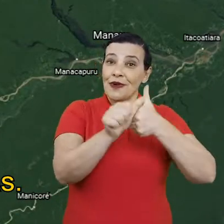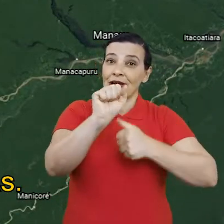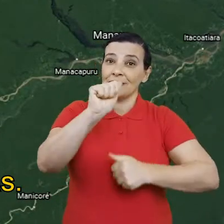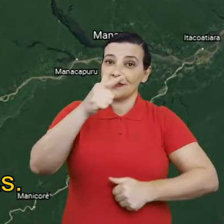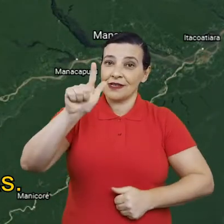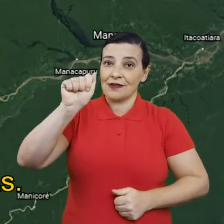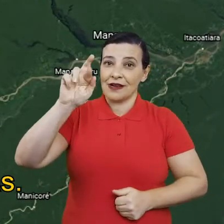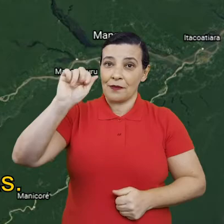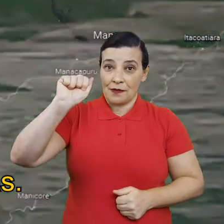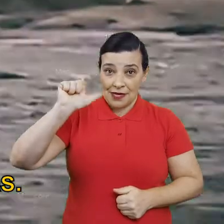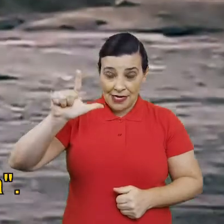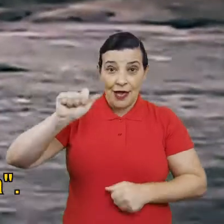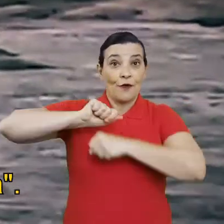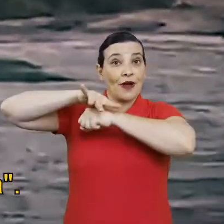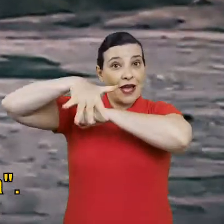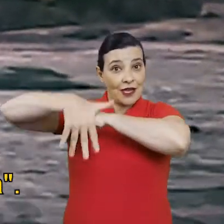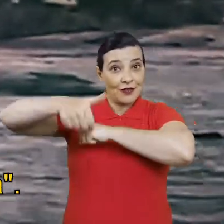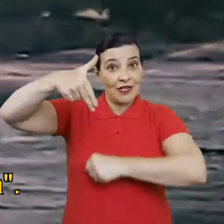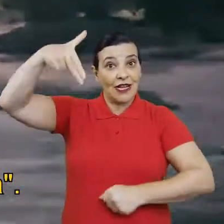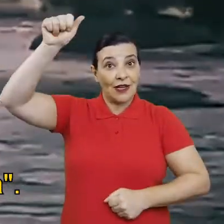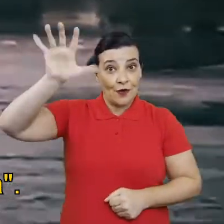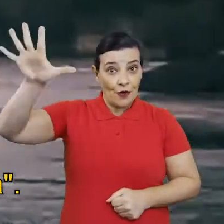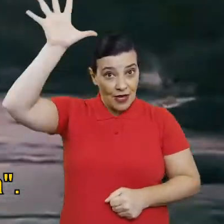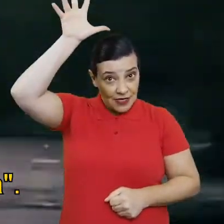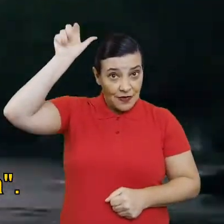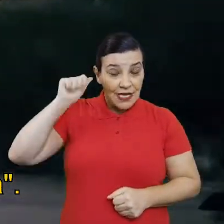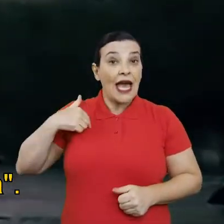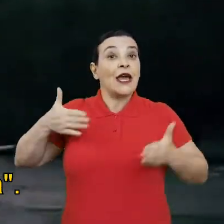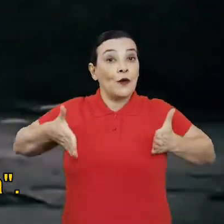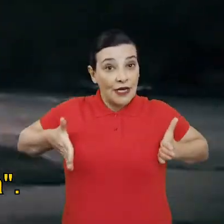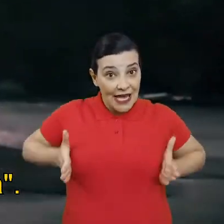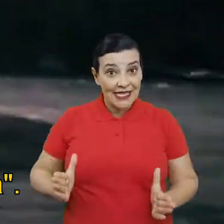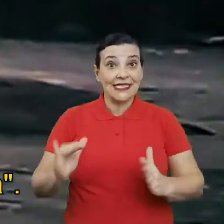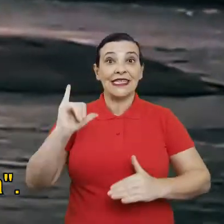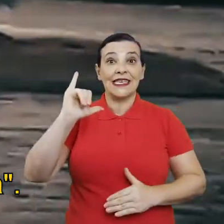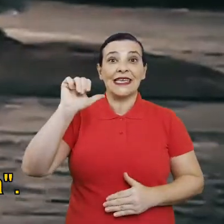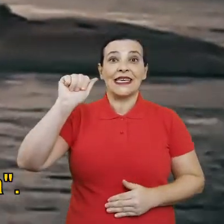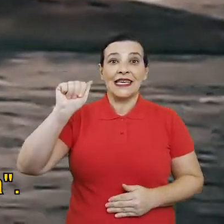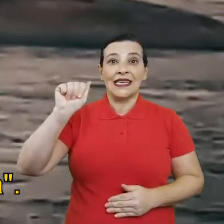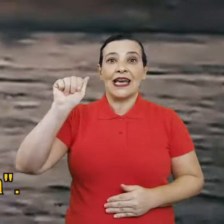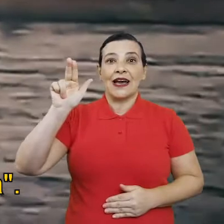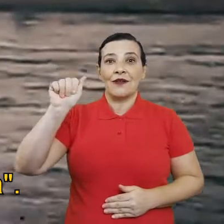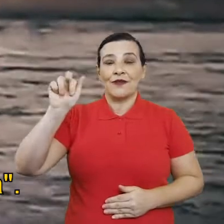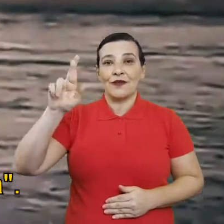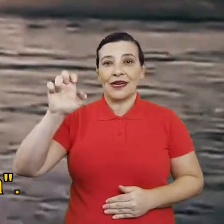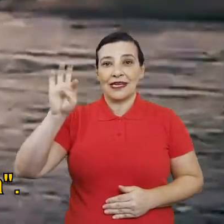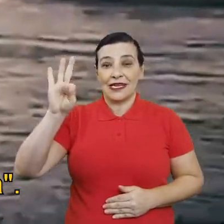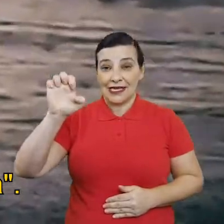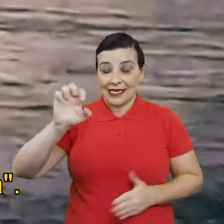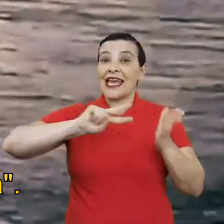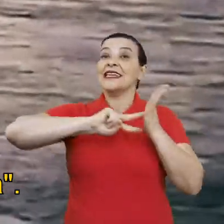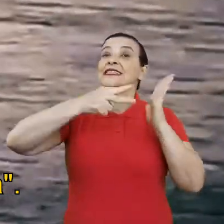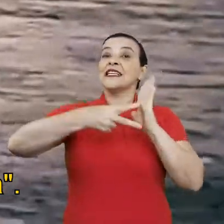no noroeste do Amazonas. Eu sou natural de Iauaretê, que traduzindo para português significa